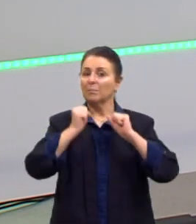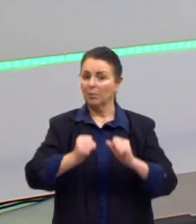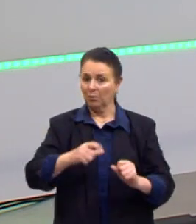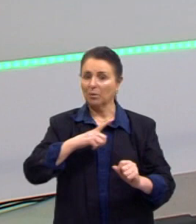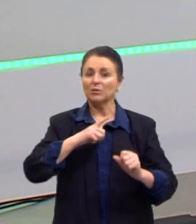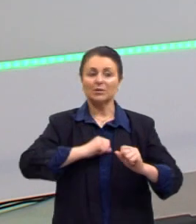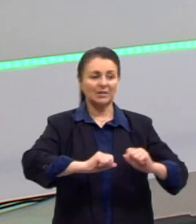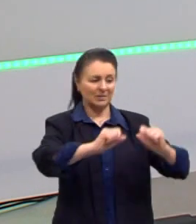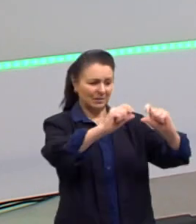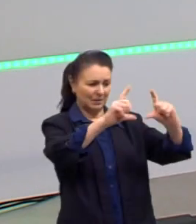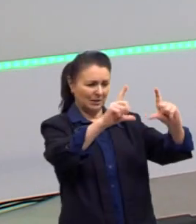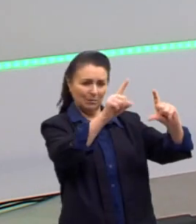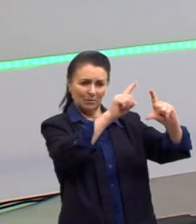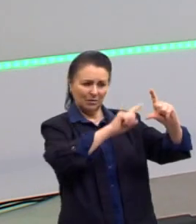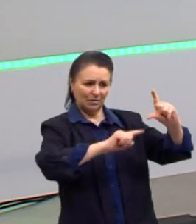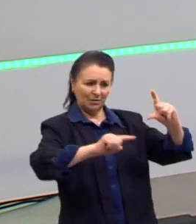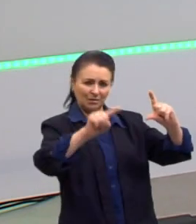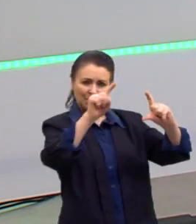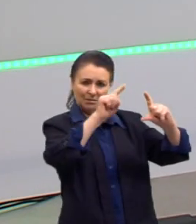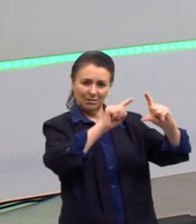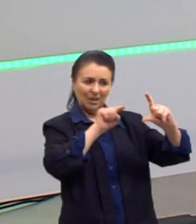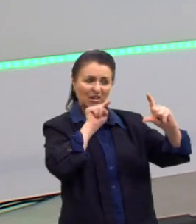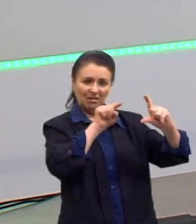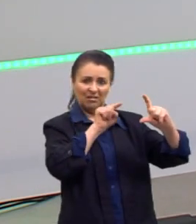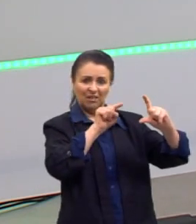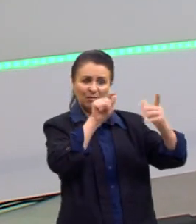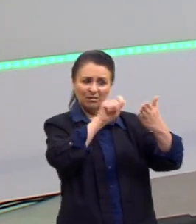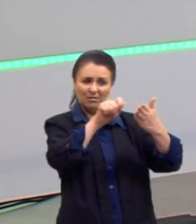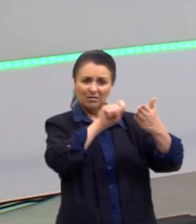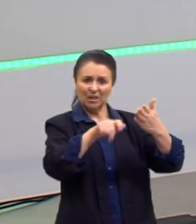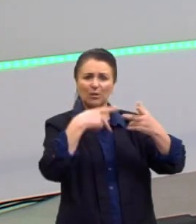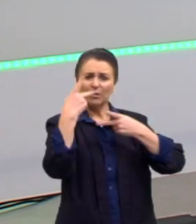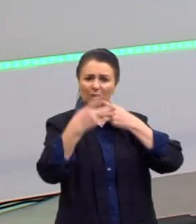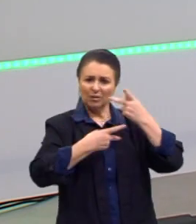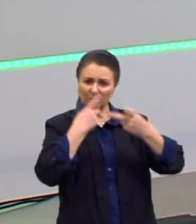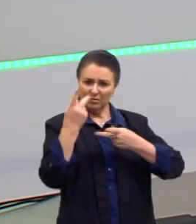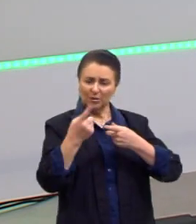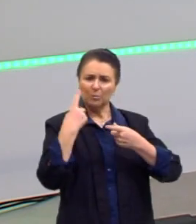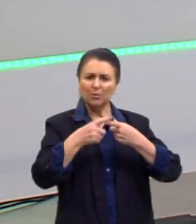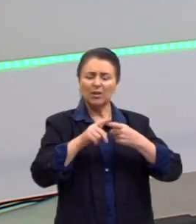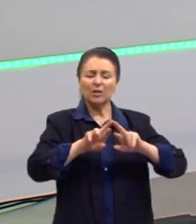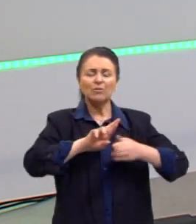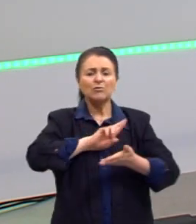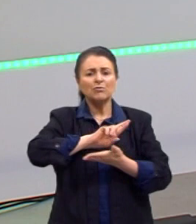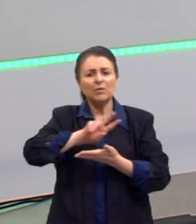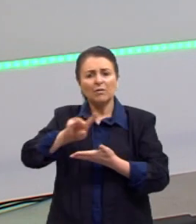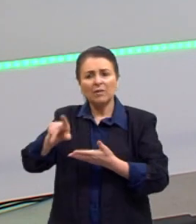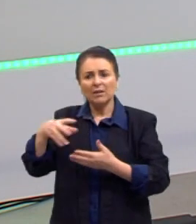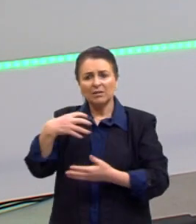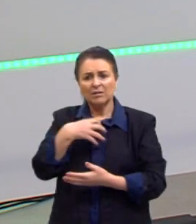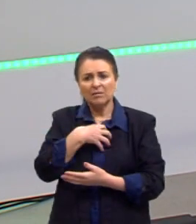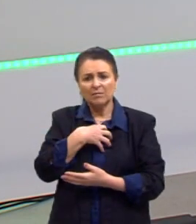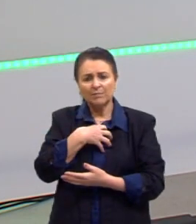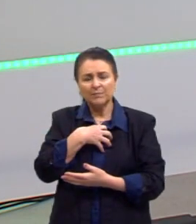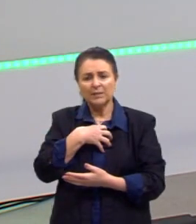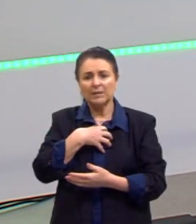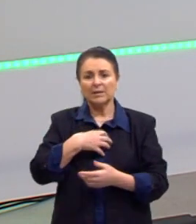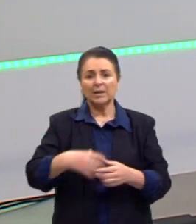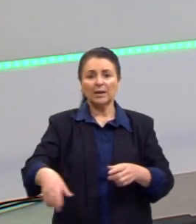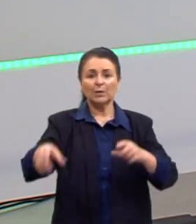presença de balões trazendo aí falas. E por que eles falam em diversas formas? Porque a gente tem o balão do